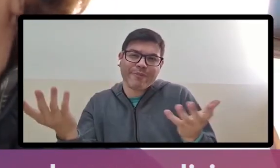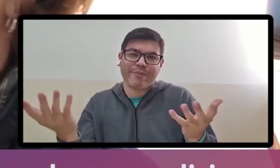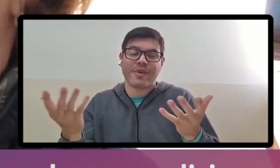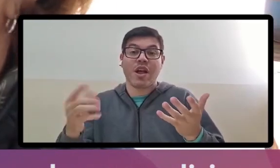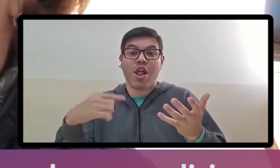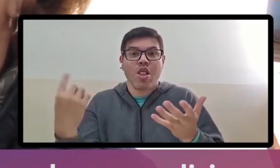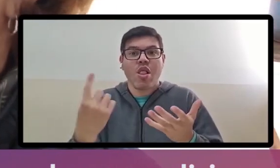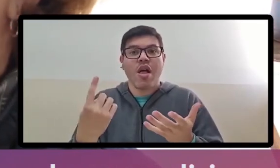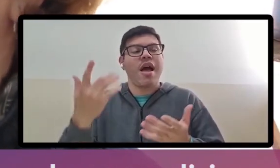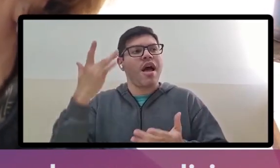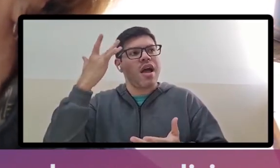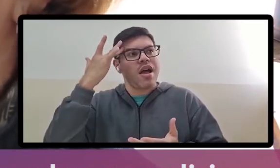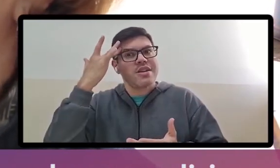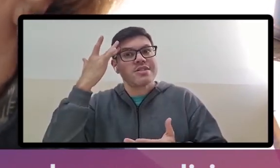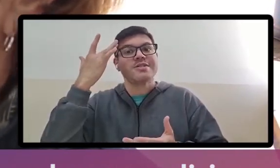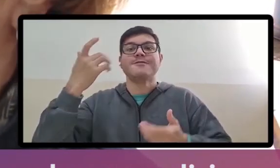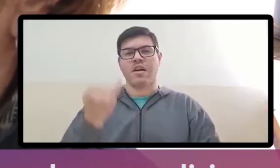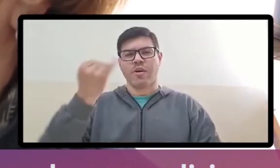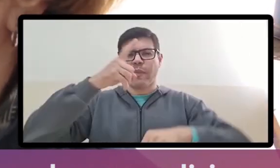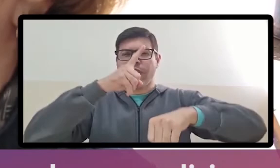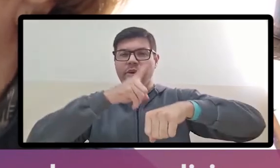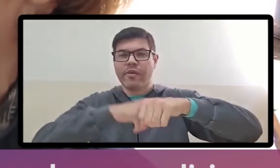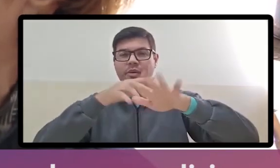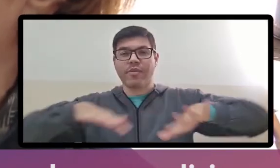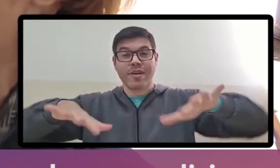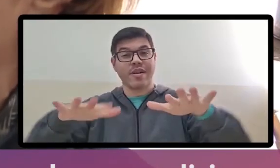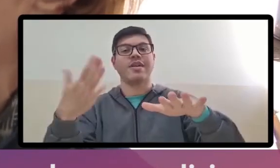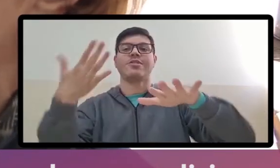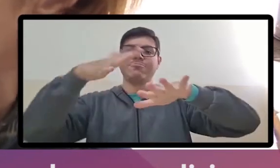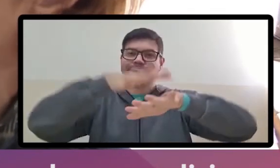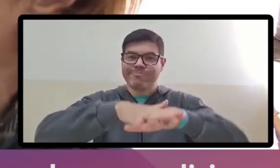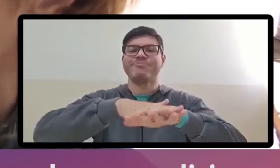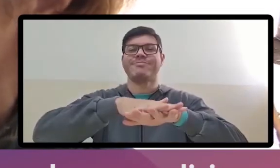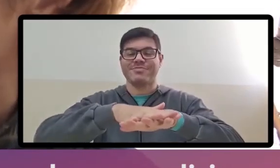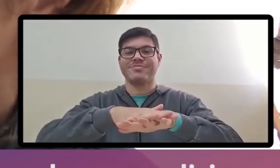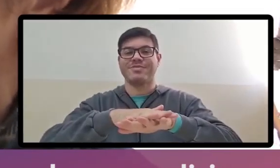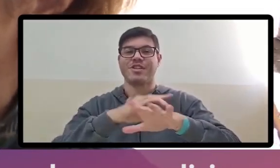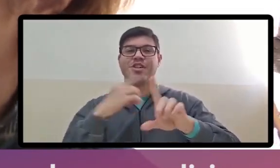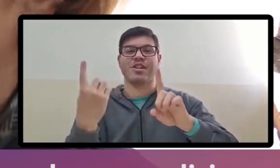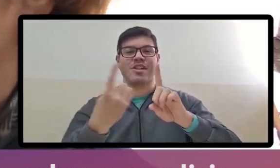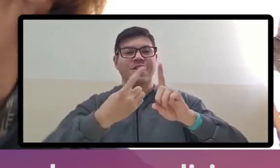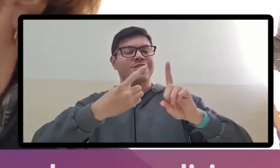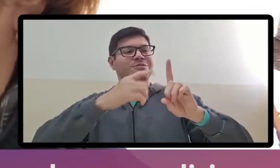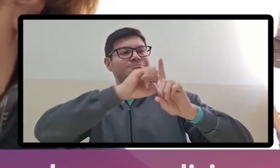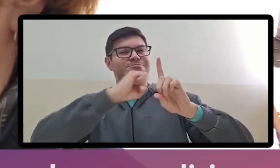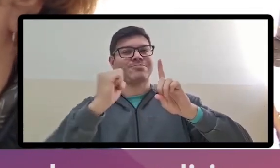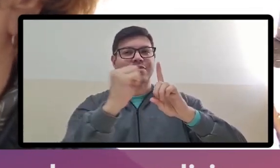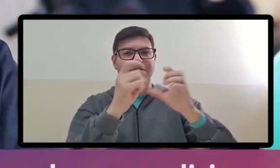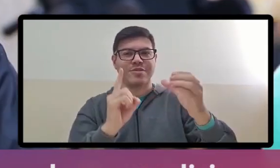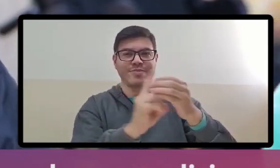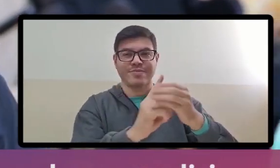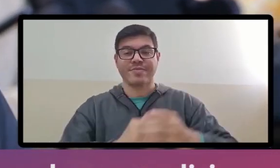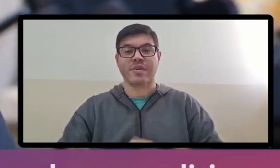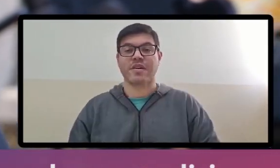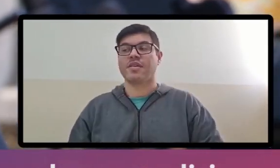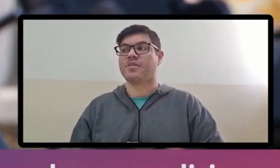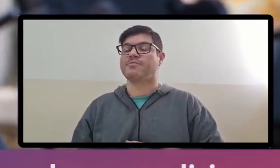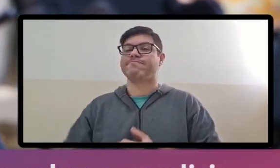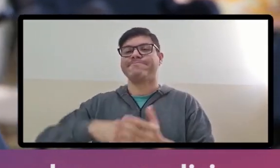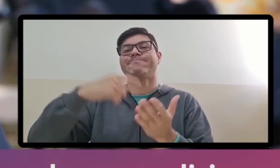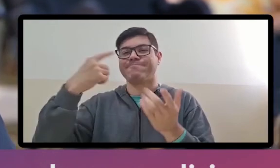Então, nós achamos que é extremamente significativo esse momento para a inclusão dos mesmos na nossa sociedade. O que é